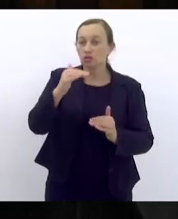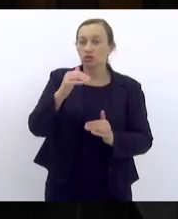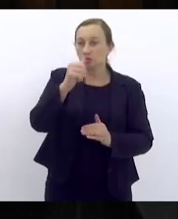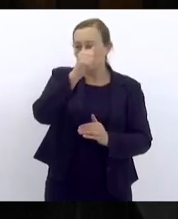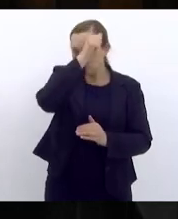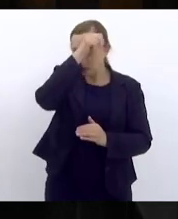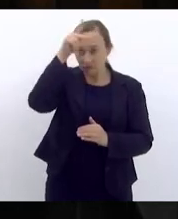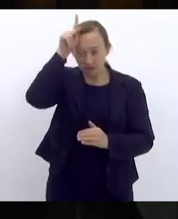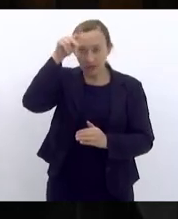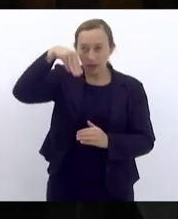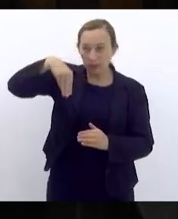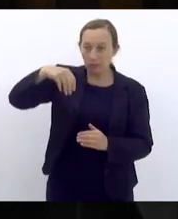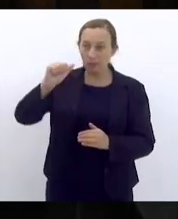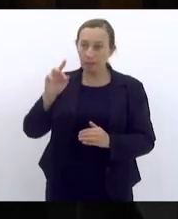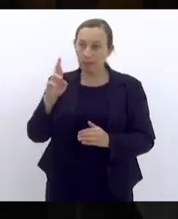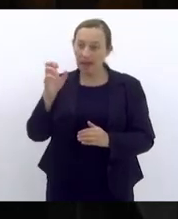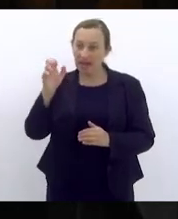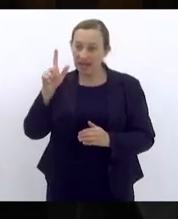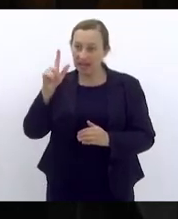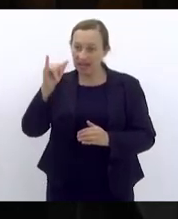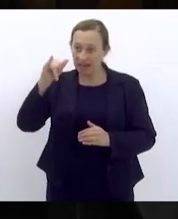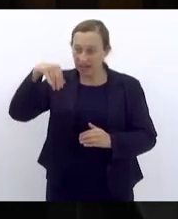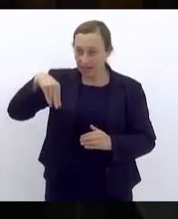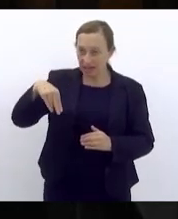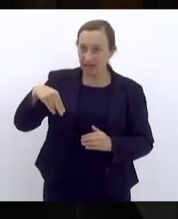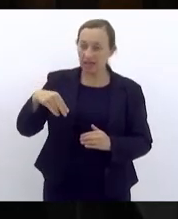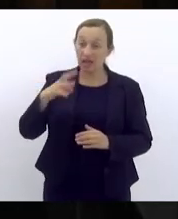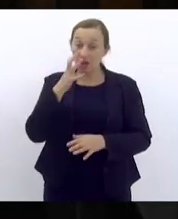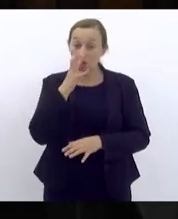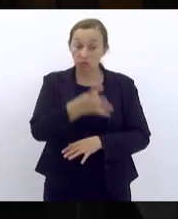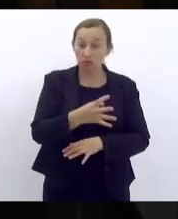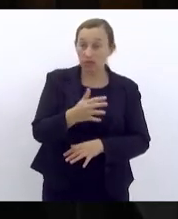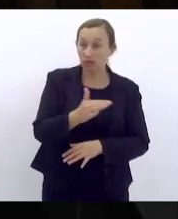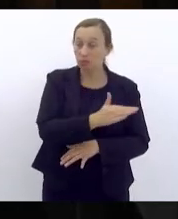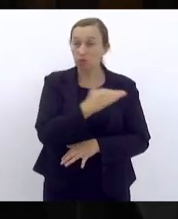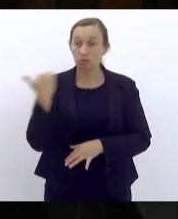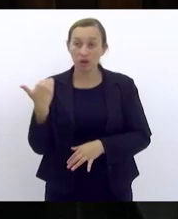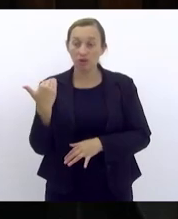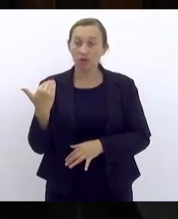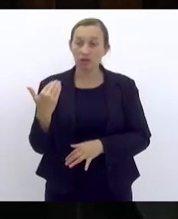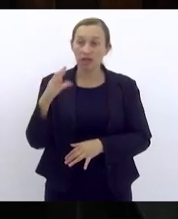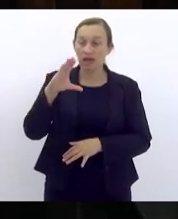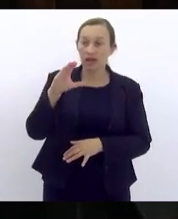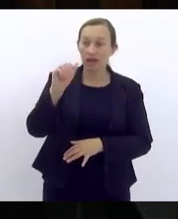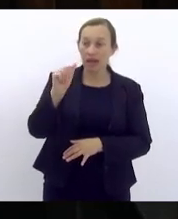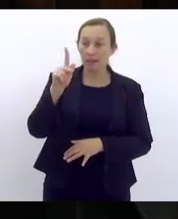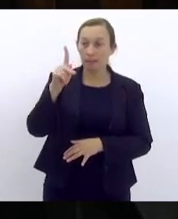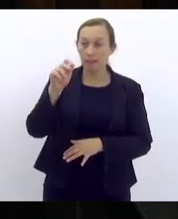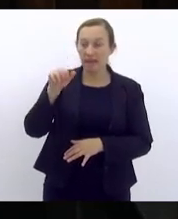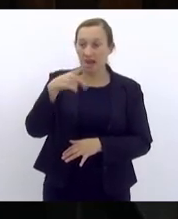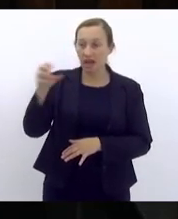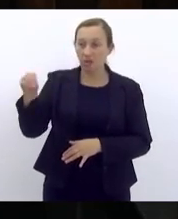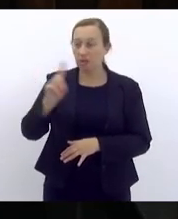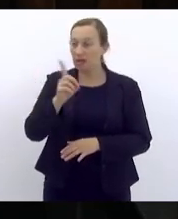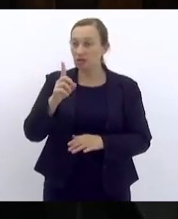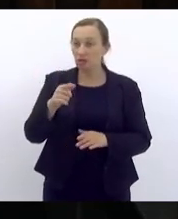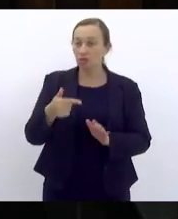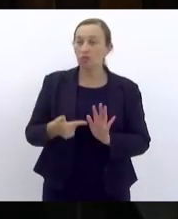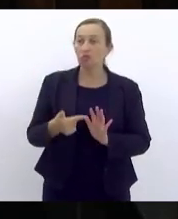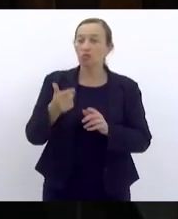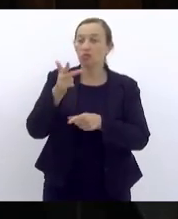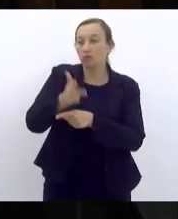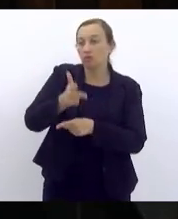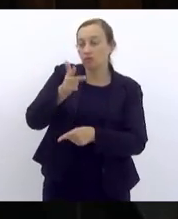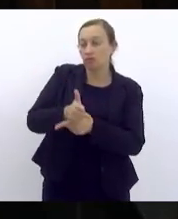acusada de ameaça de morte por Capelão para não divulgar vídeo de Pedro